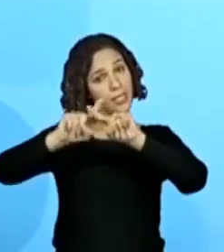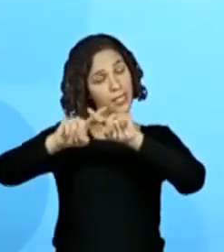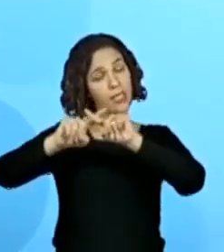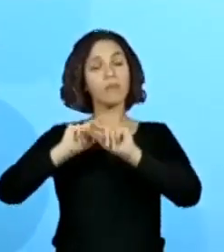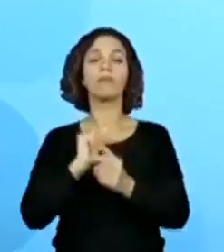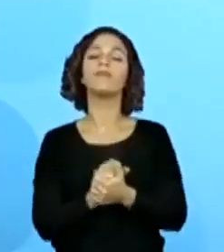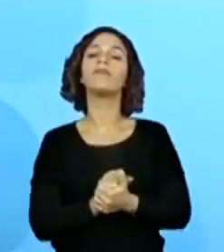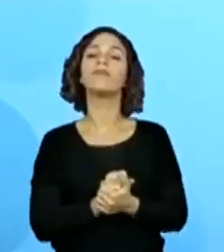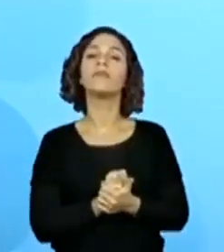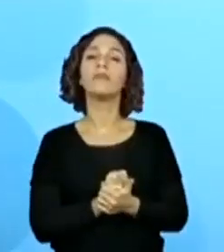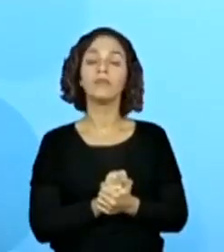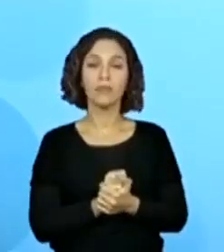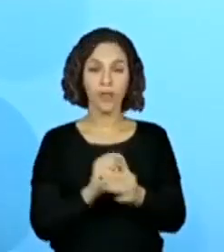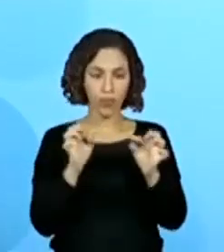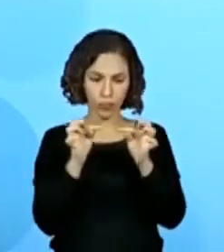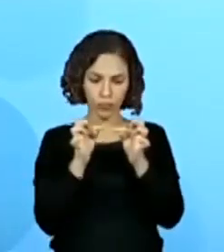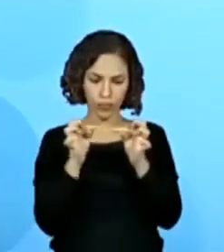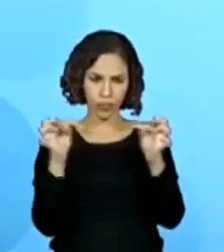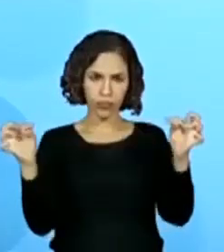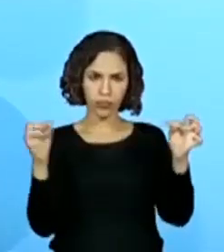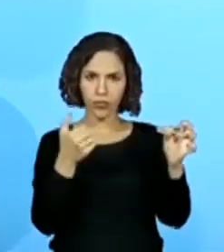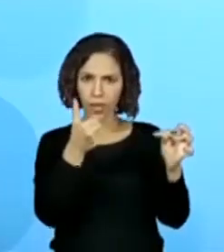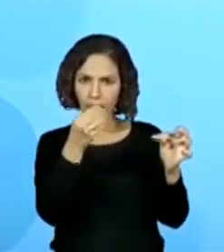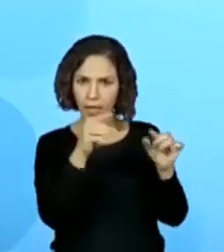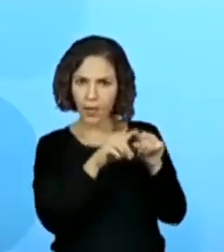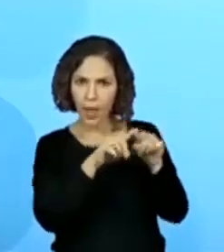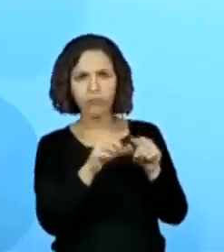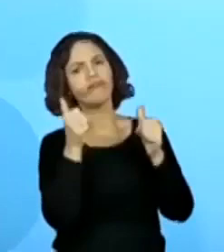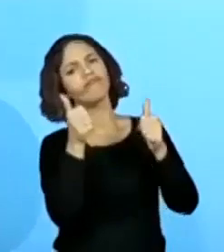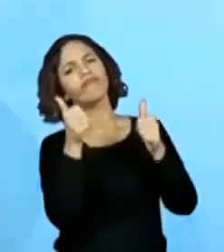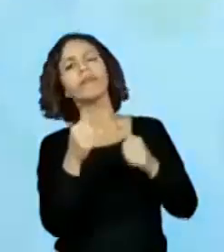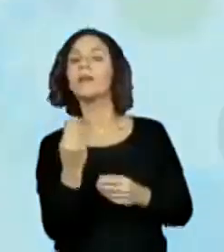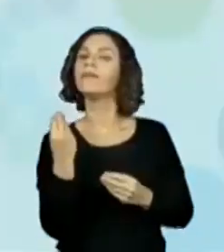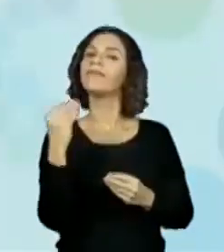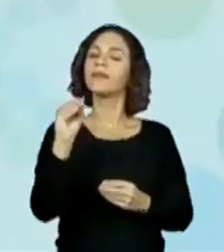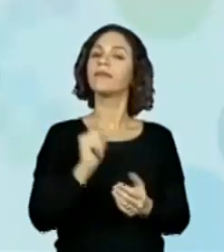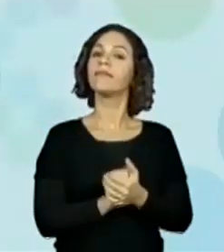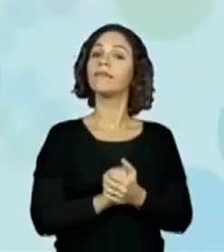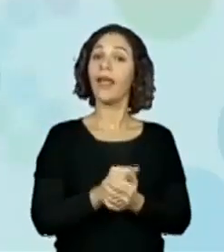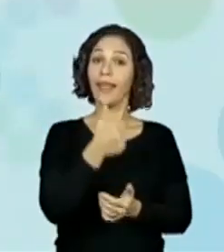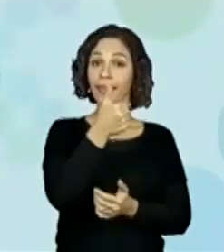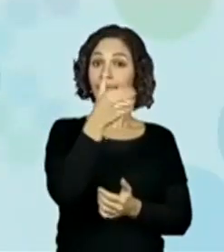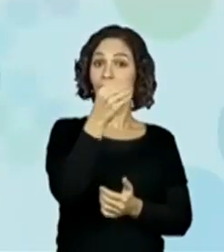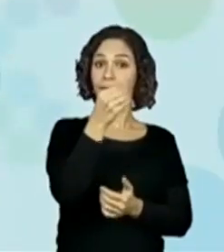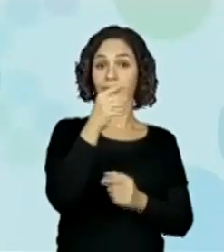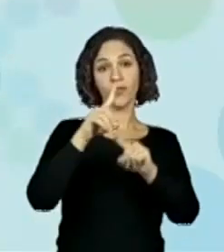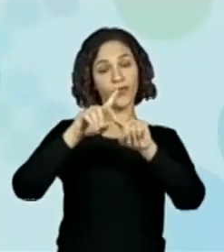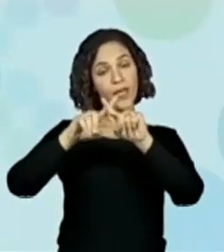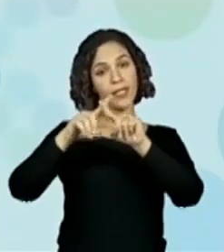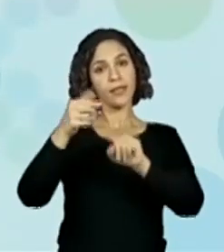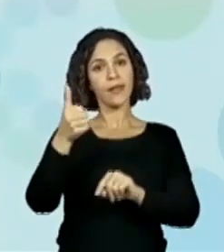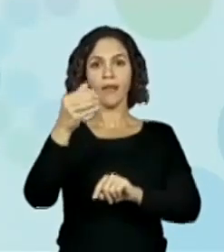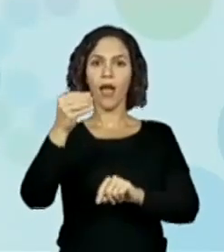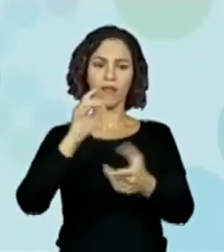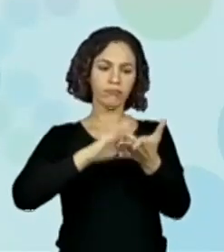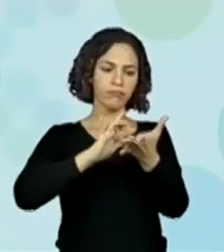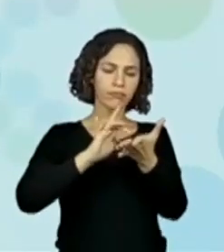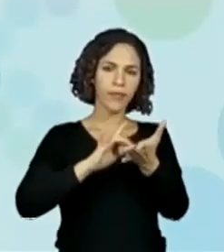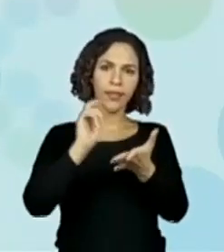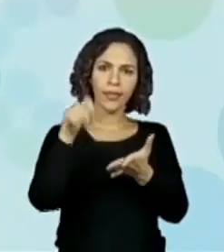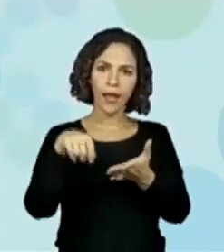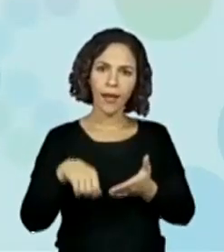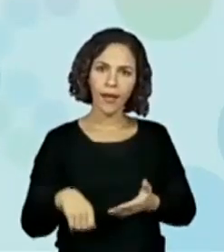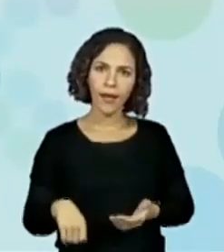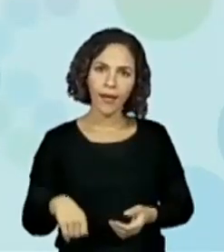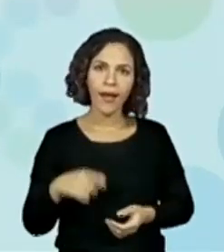que nós temos de largura. E aí, usando também a calculadora, uma coisa interessante, esse